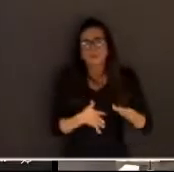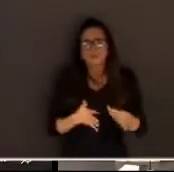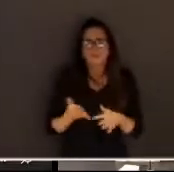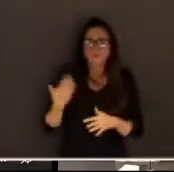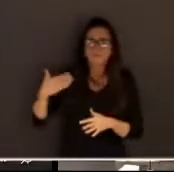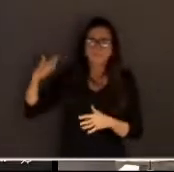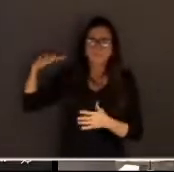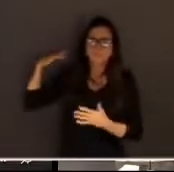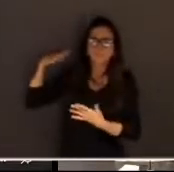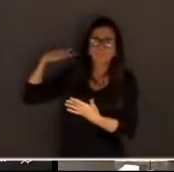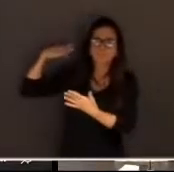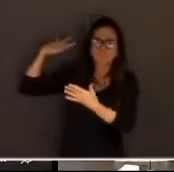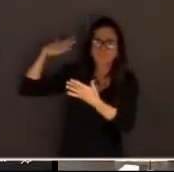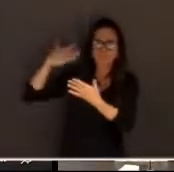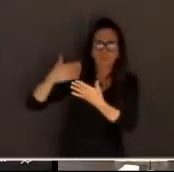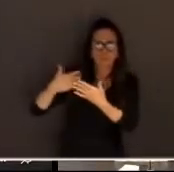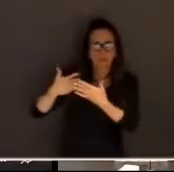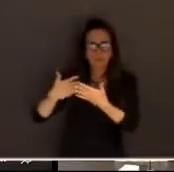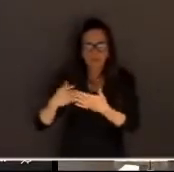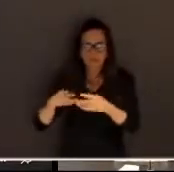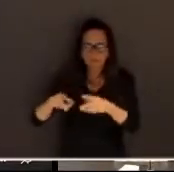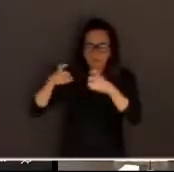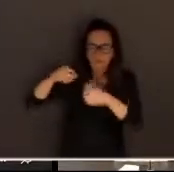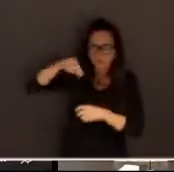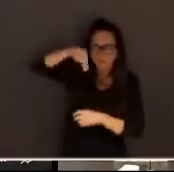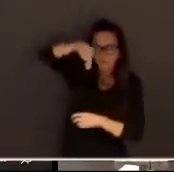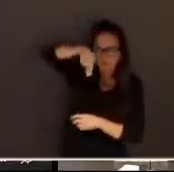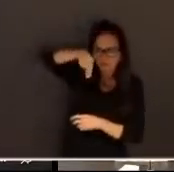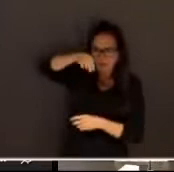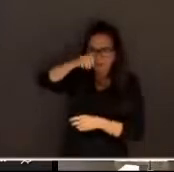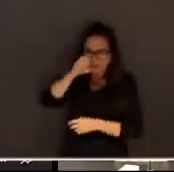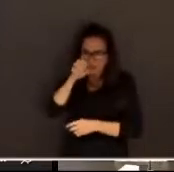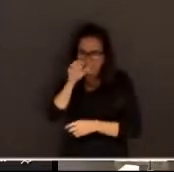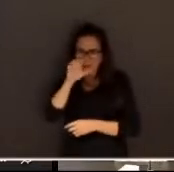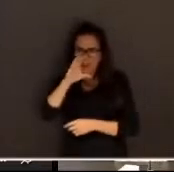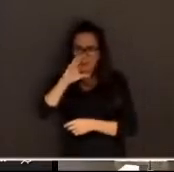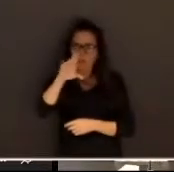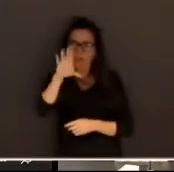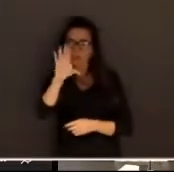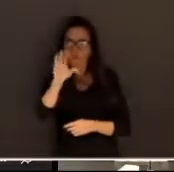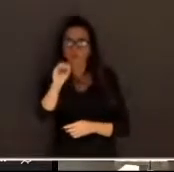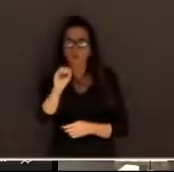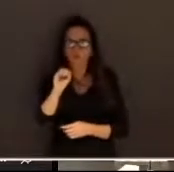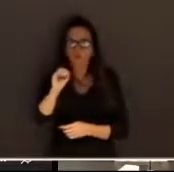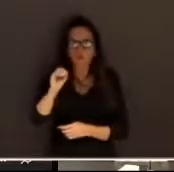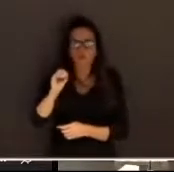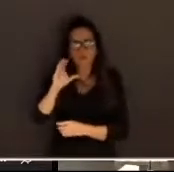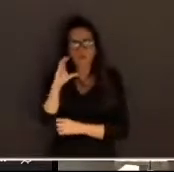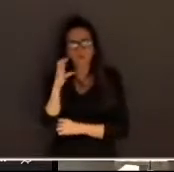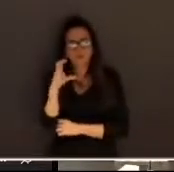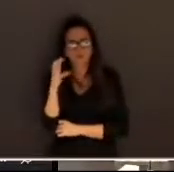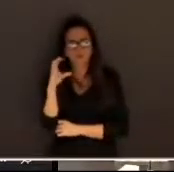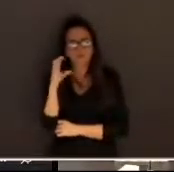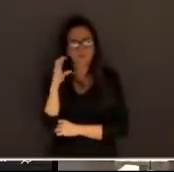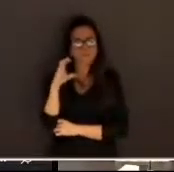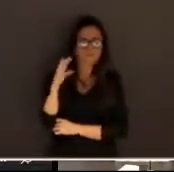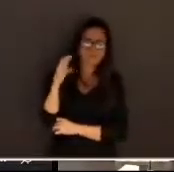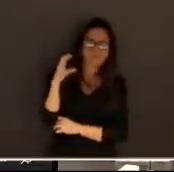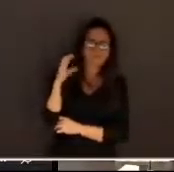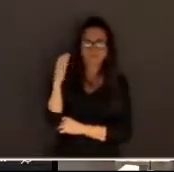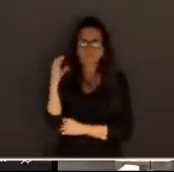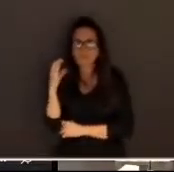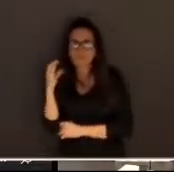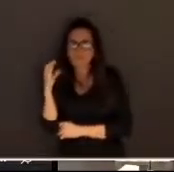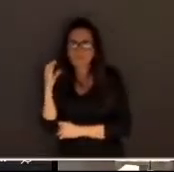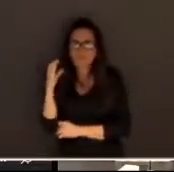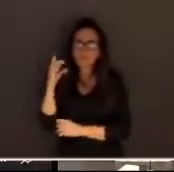de necro hermenêutica nós sabemos todos que o direito é uma ciência eminentemente dialética a cada argumento